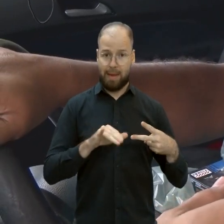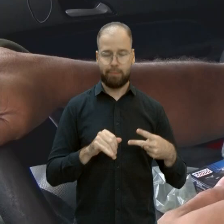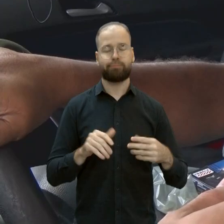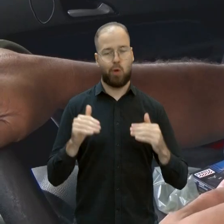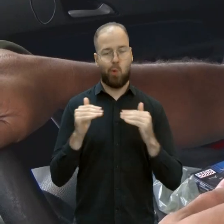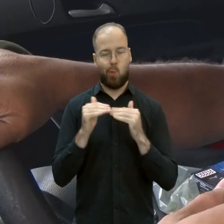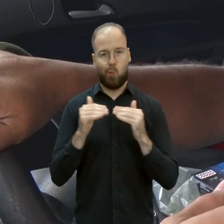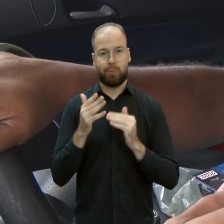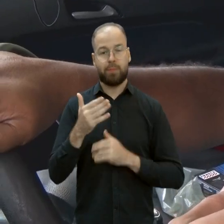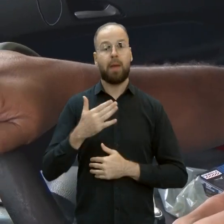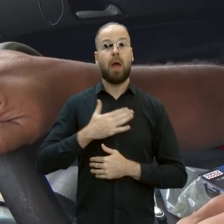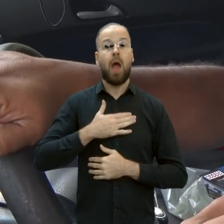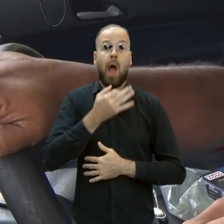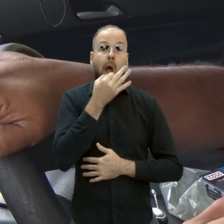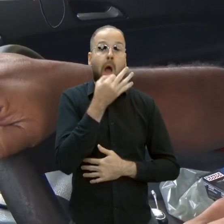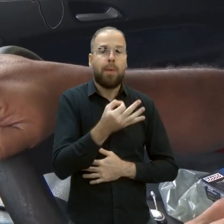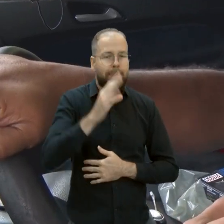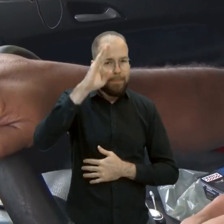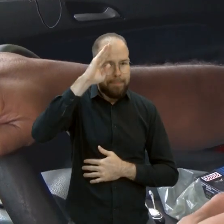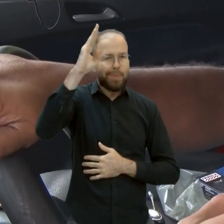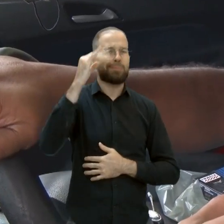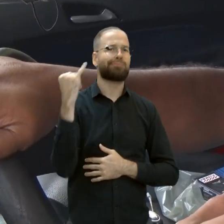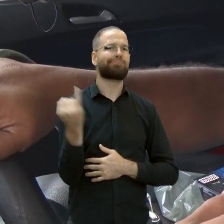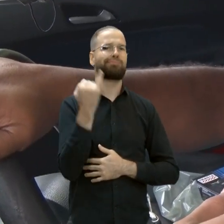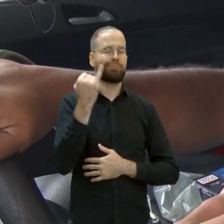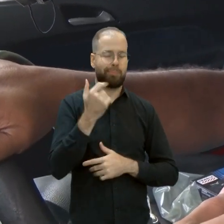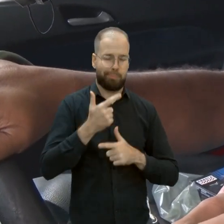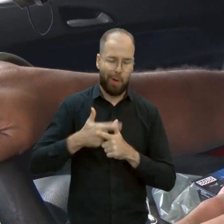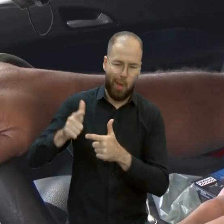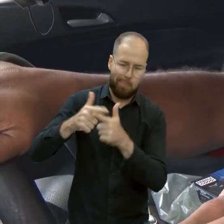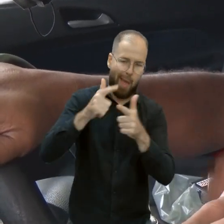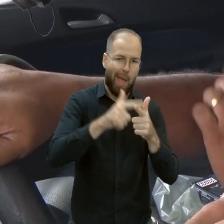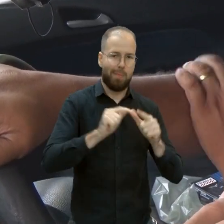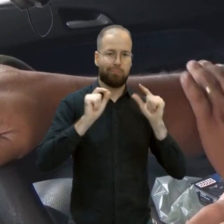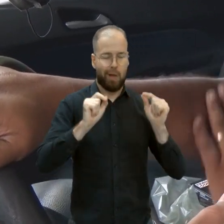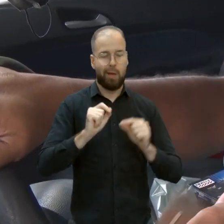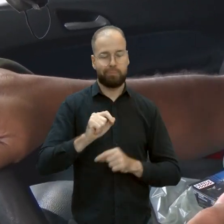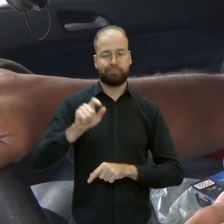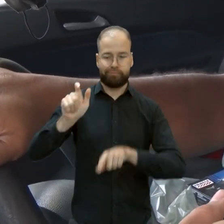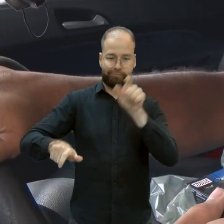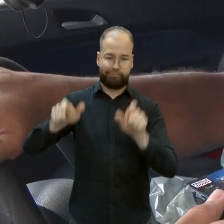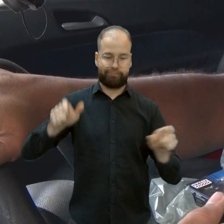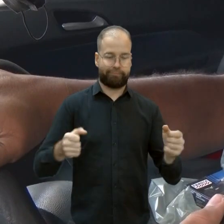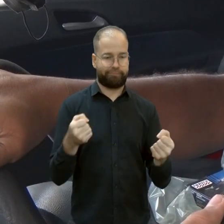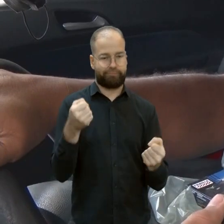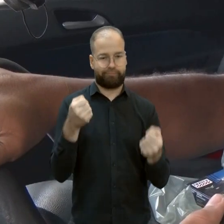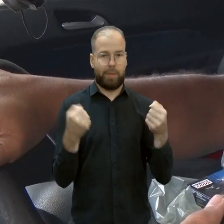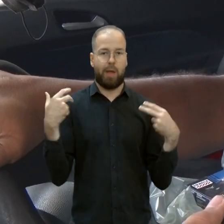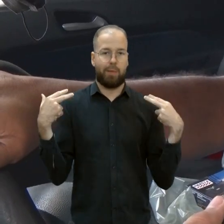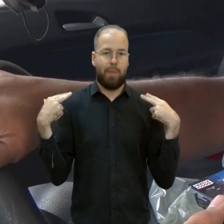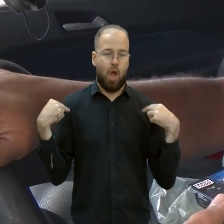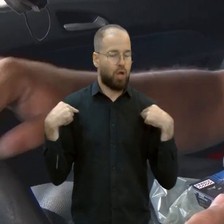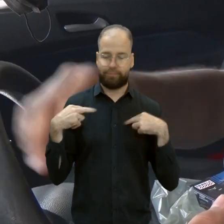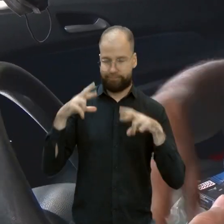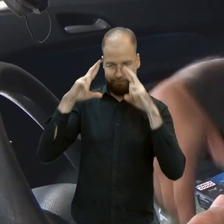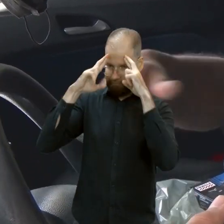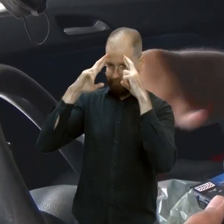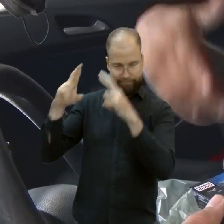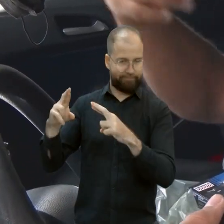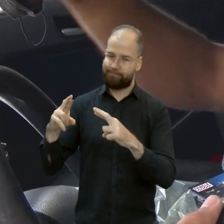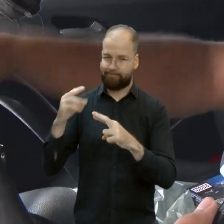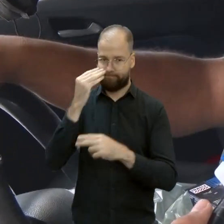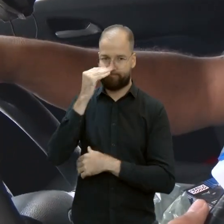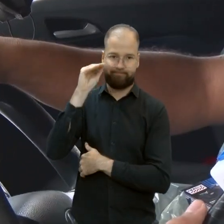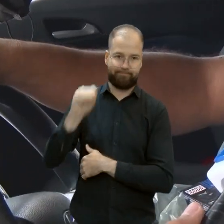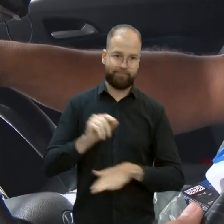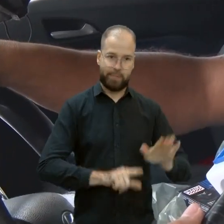o pior problema do trânsito são os próprios motoristas, que não respeitam as leis e automaticamente não respeitando o trânsito